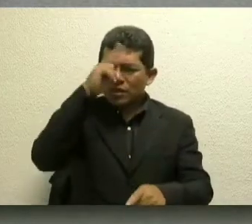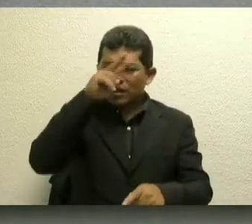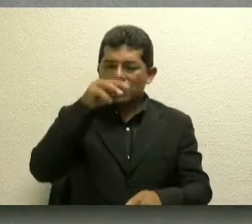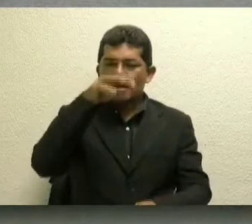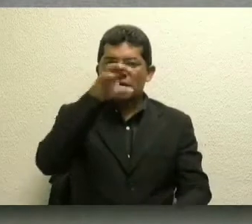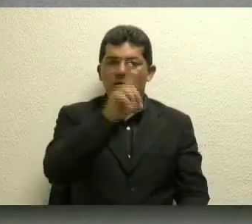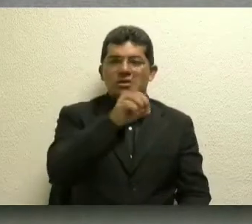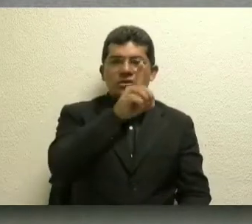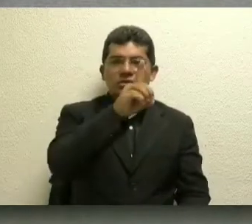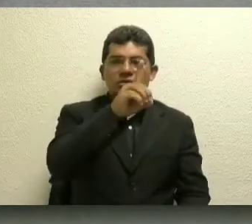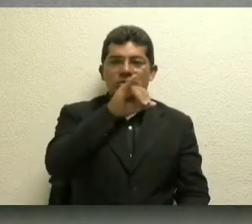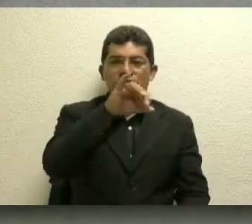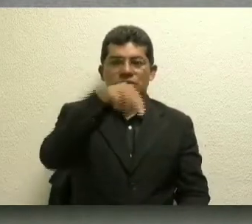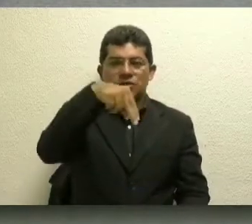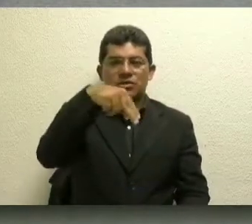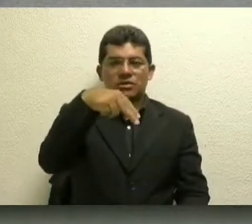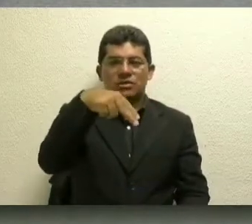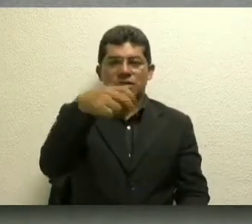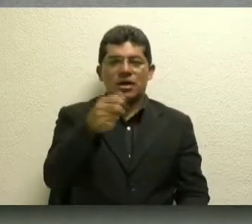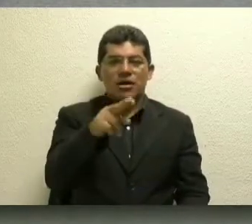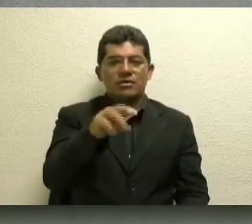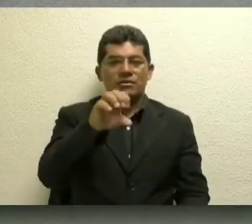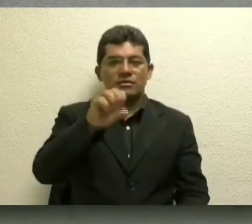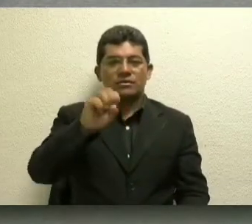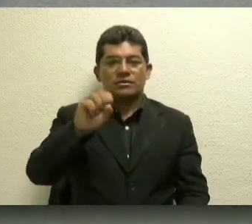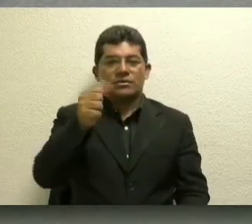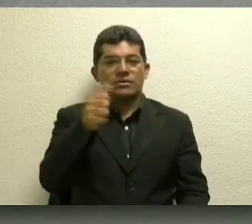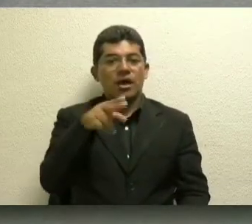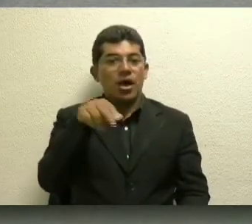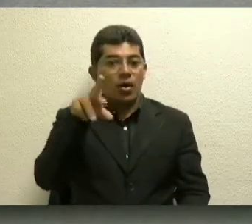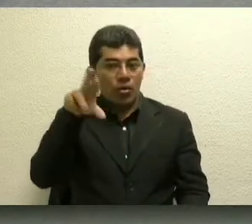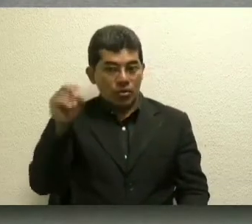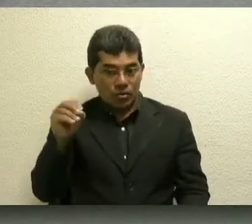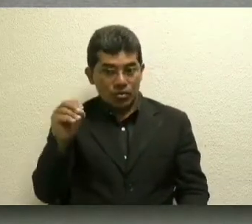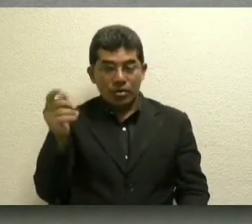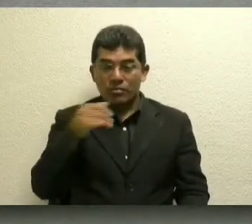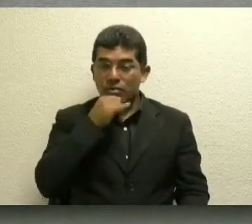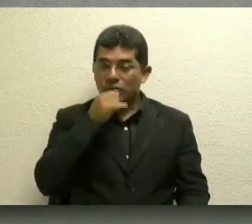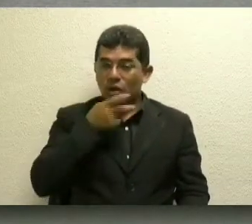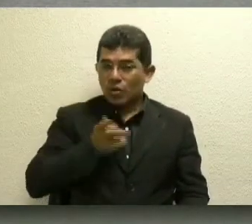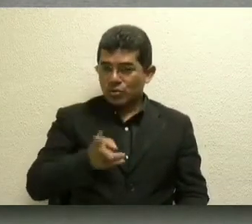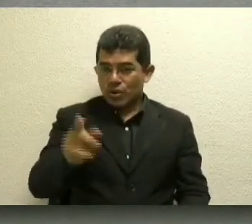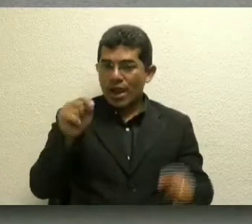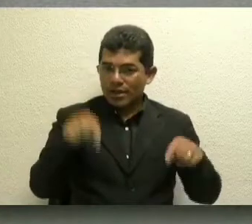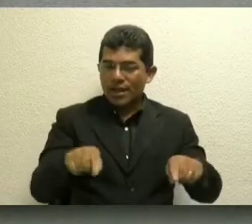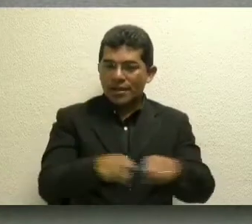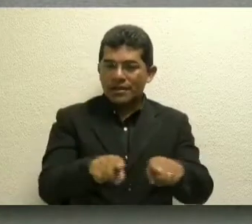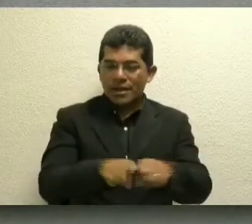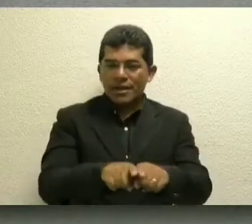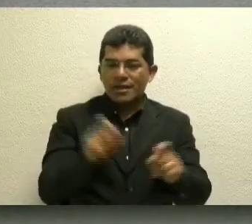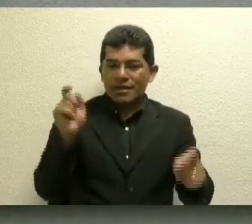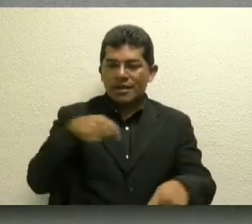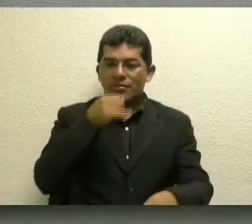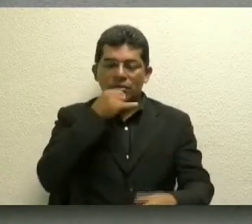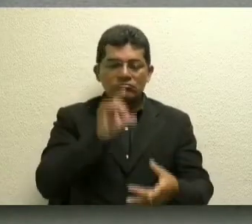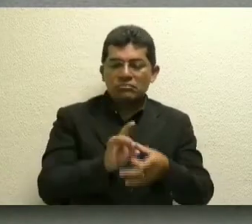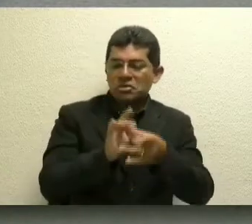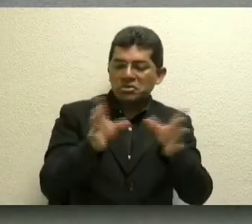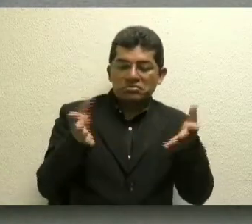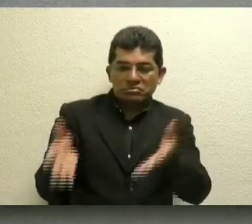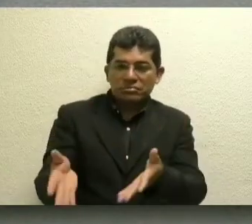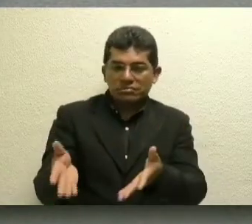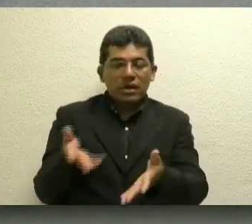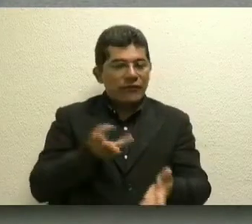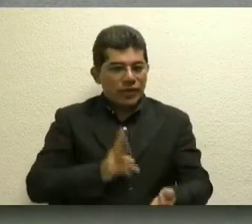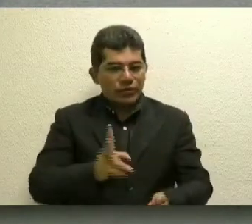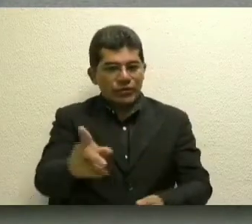Tudo que está dentro da atmosfera não tem troca externa. Tudo vai continuar aqui. E tudo que você deixa aqui vai